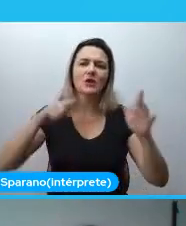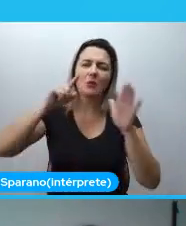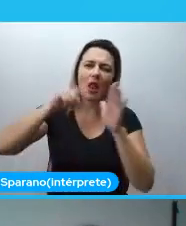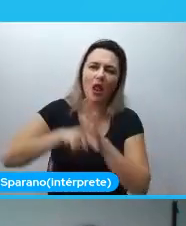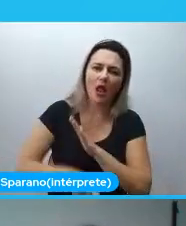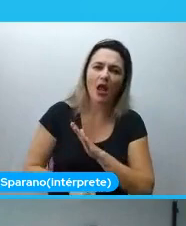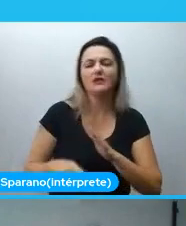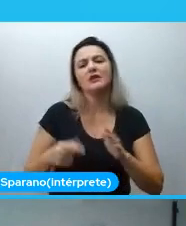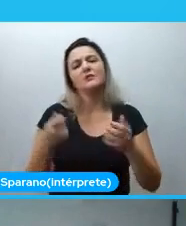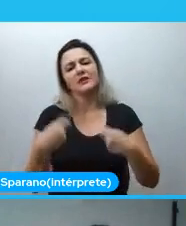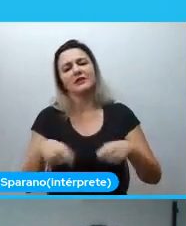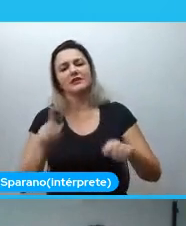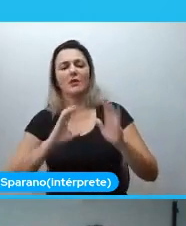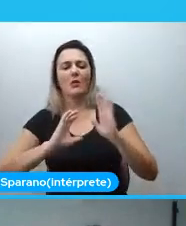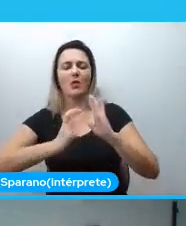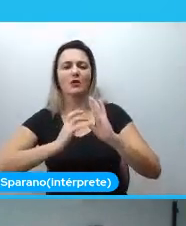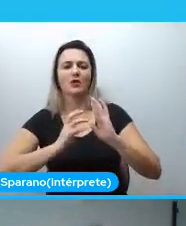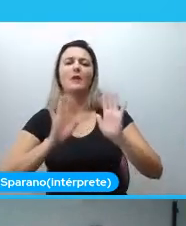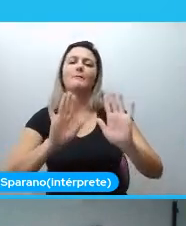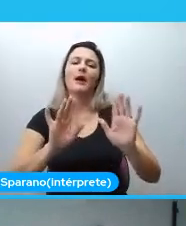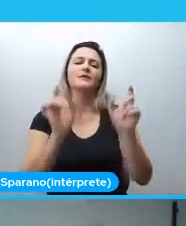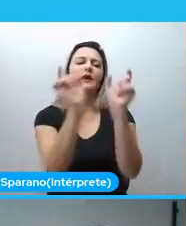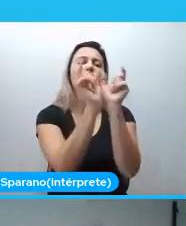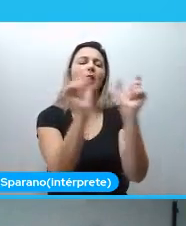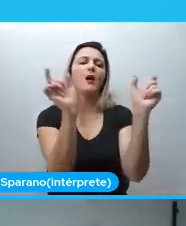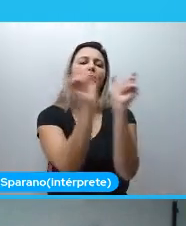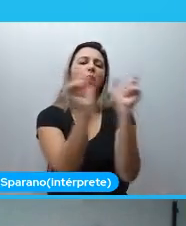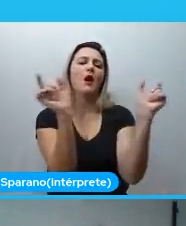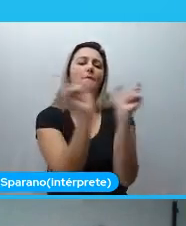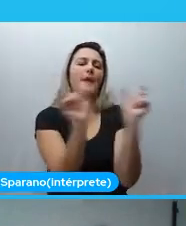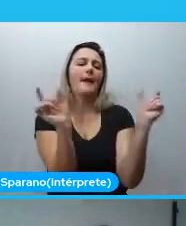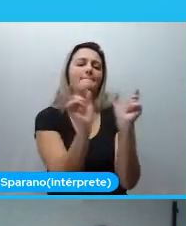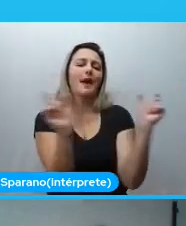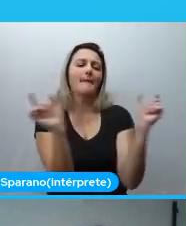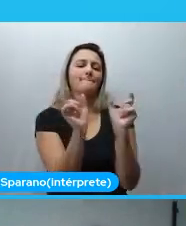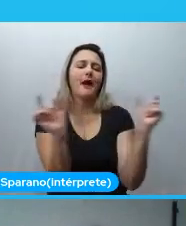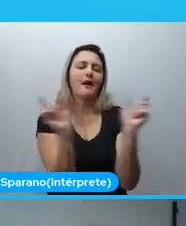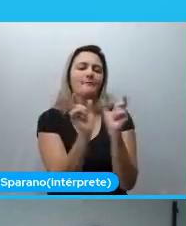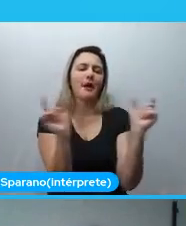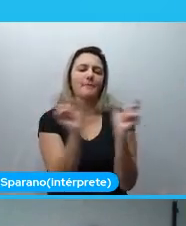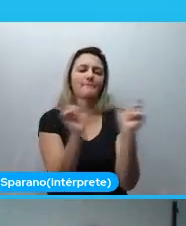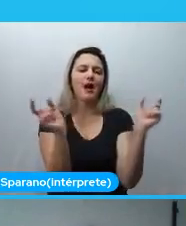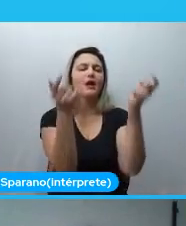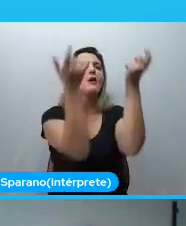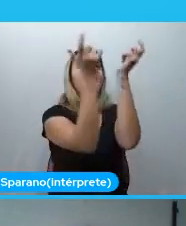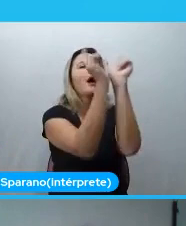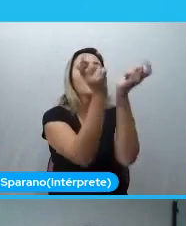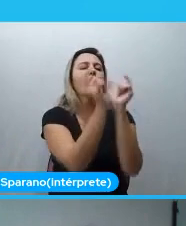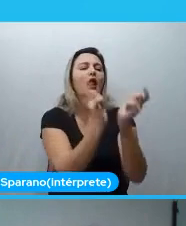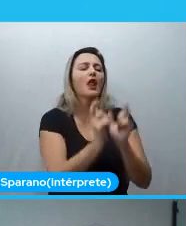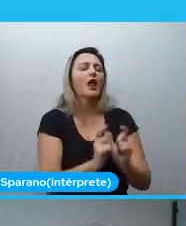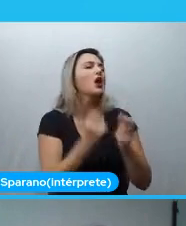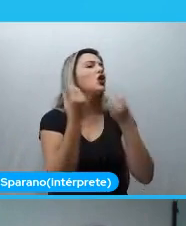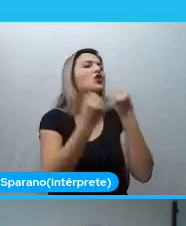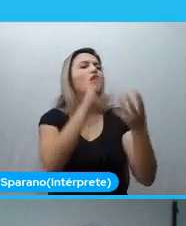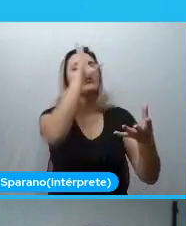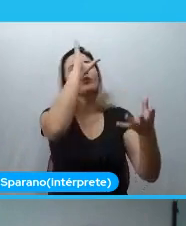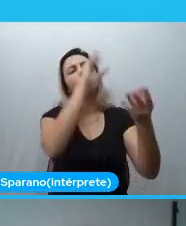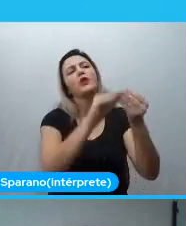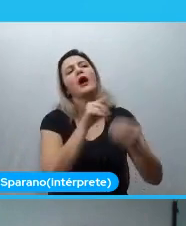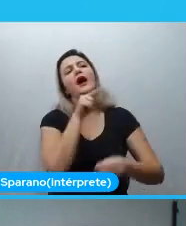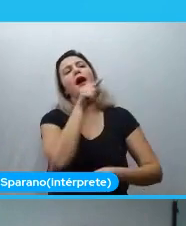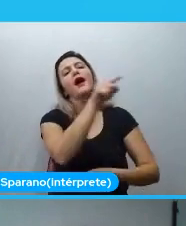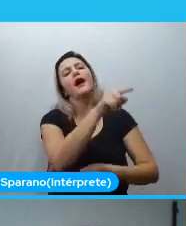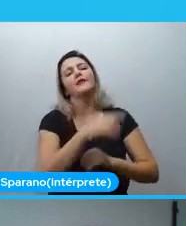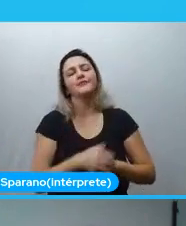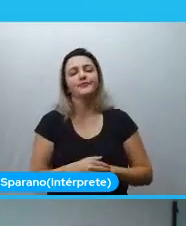né? A gente precisa saber a sintaxe básica do Python, como é que eu escrevo um código, como é que eu vou interpretar ele. A gente precisa de